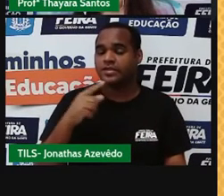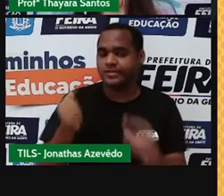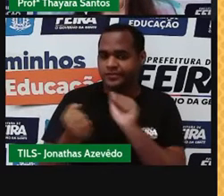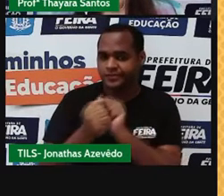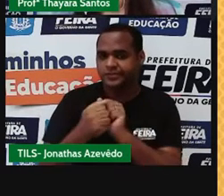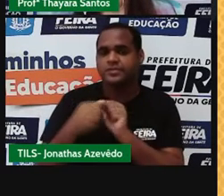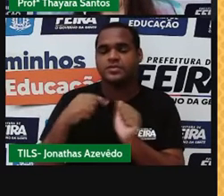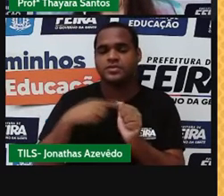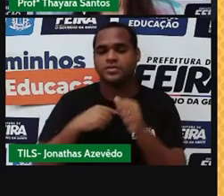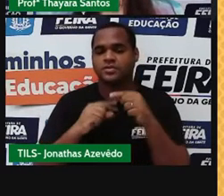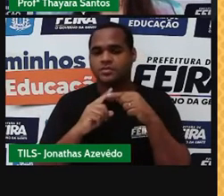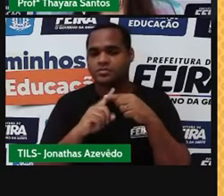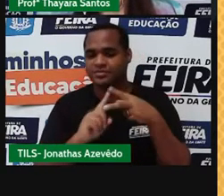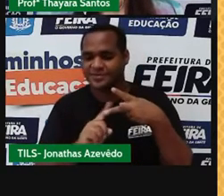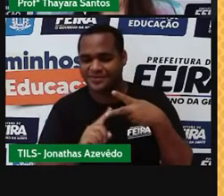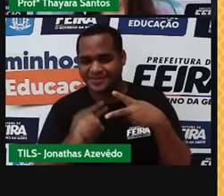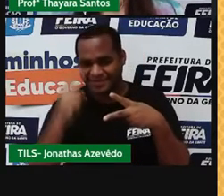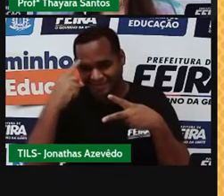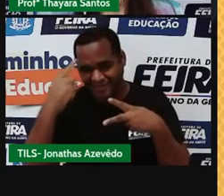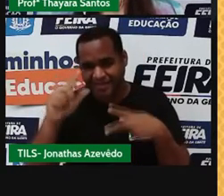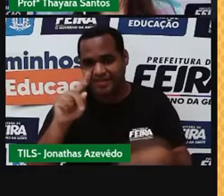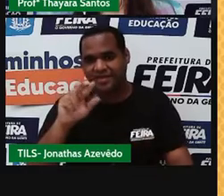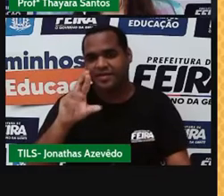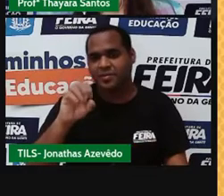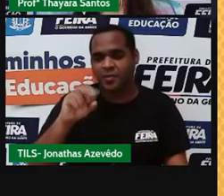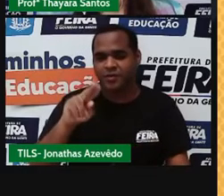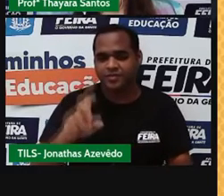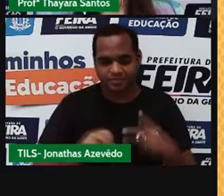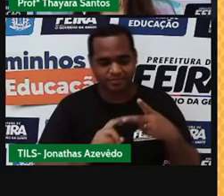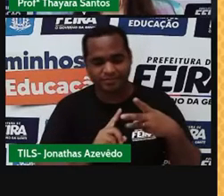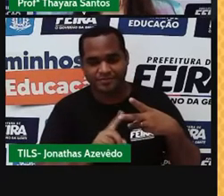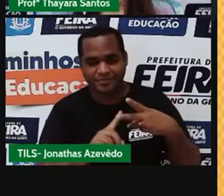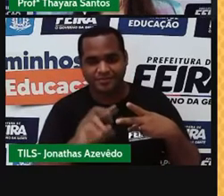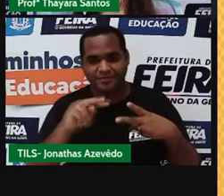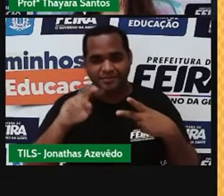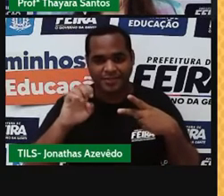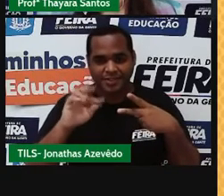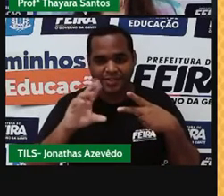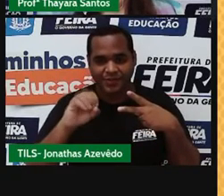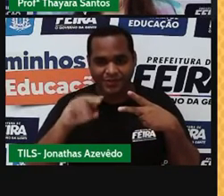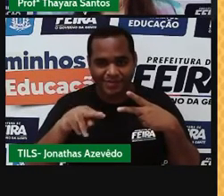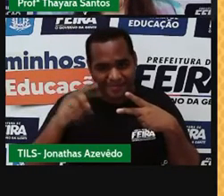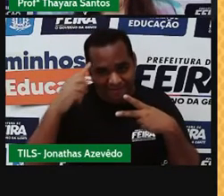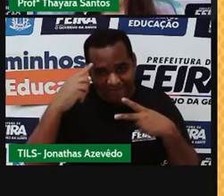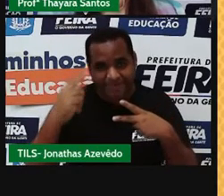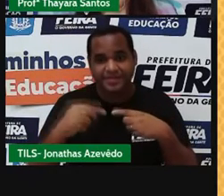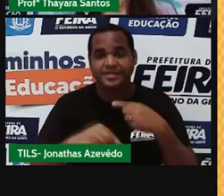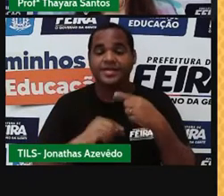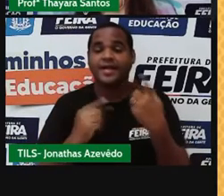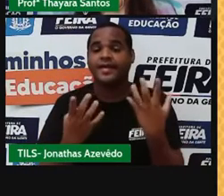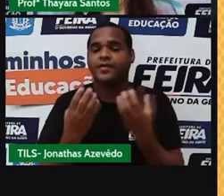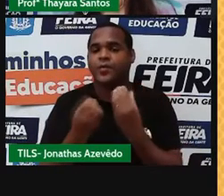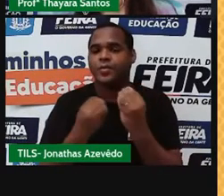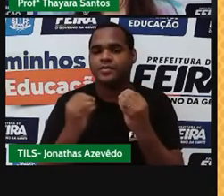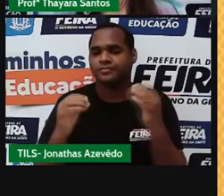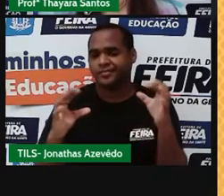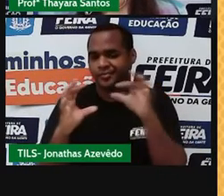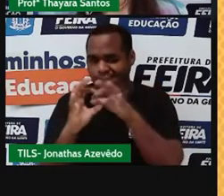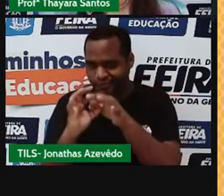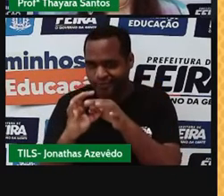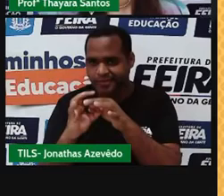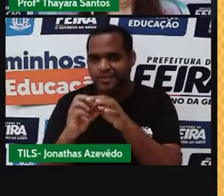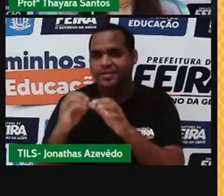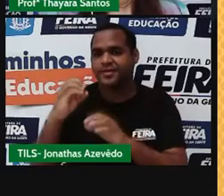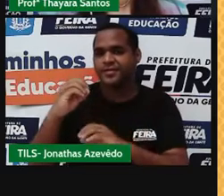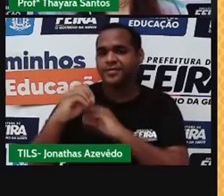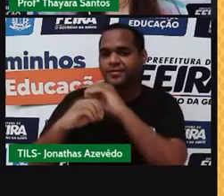partículas, que mais tarde passariam a se chamar nêutrons. Estas duas partículas formam o que chamamos de núcleo do átomo.